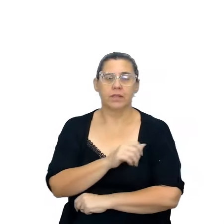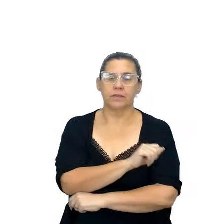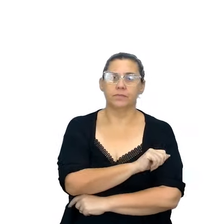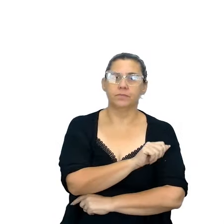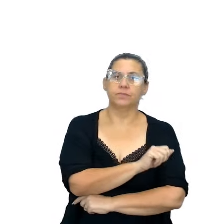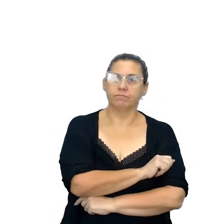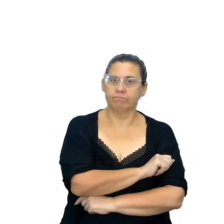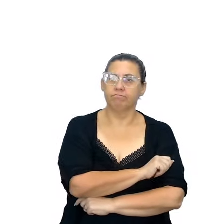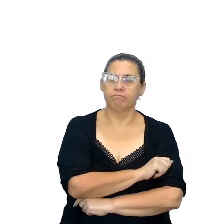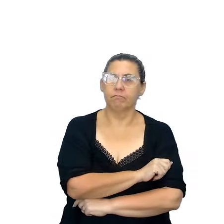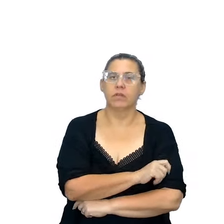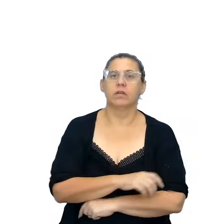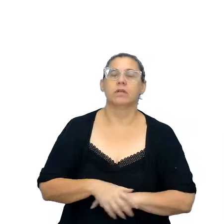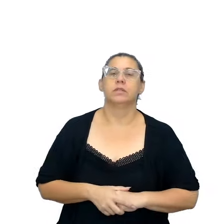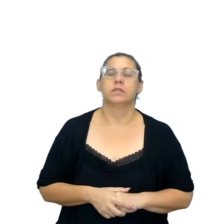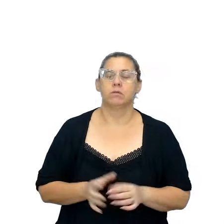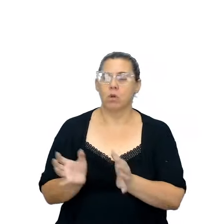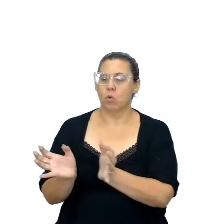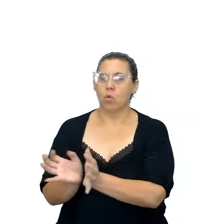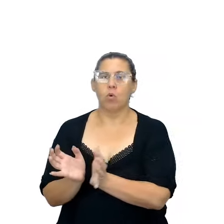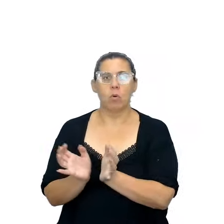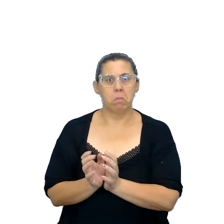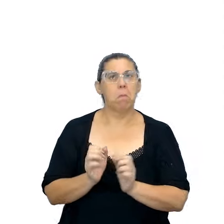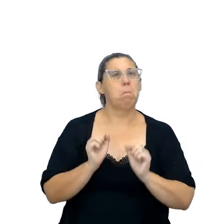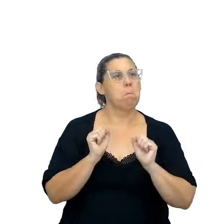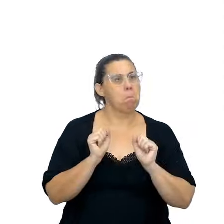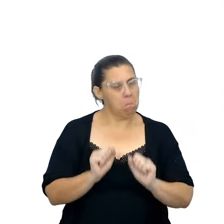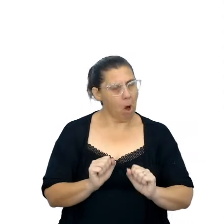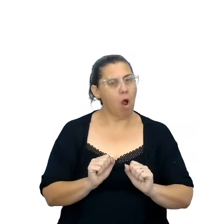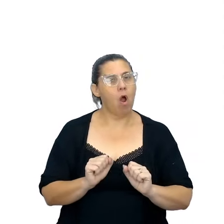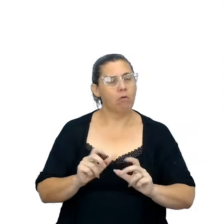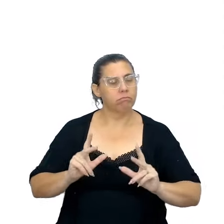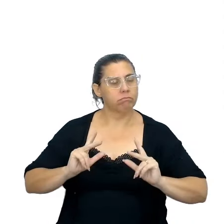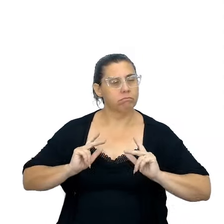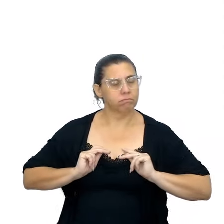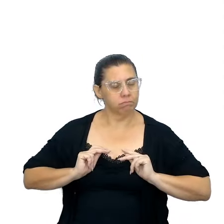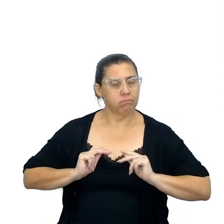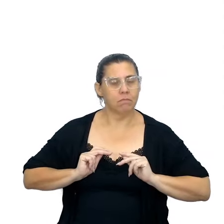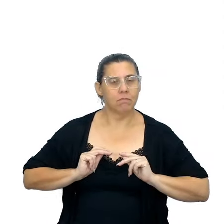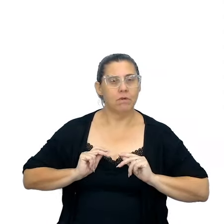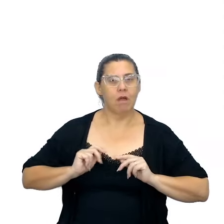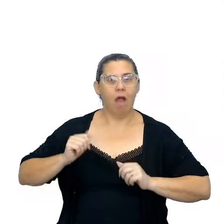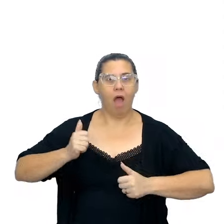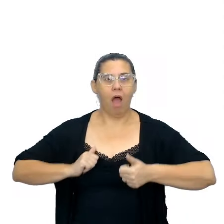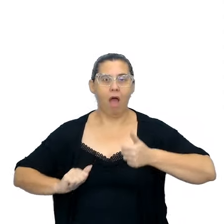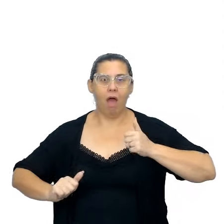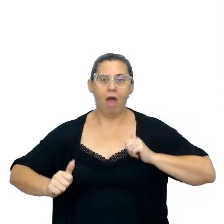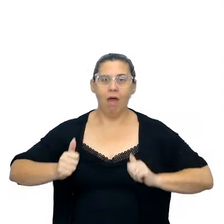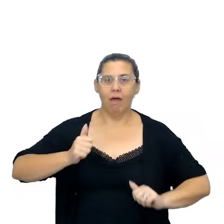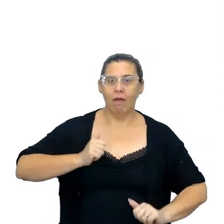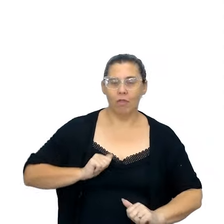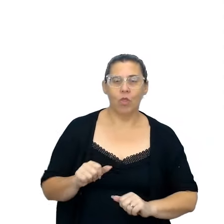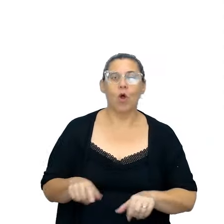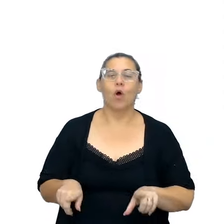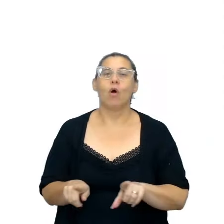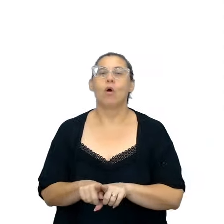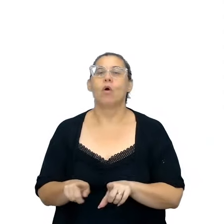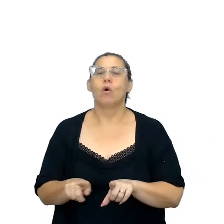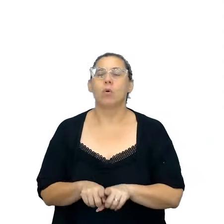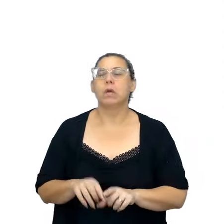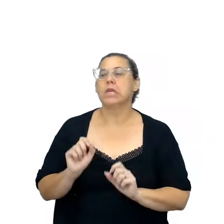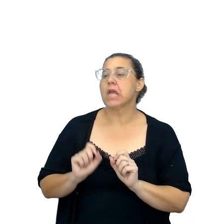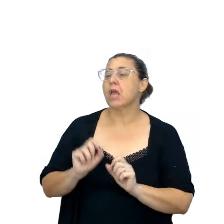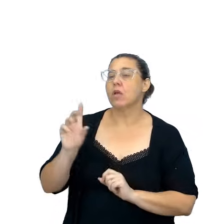estudantes que estão dentro dos grupos, eles podem assumir papéis, né, de ator, atriz, aquele também que vai ser o